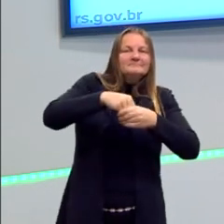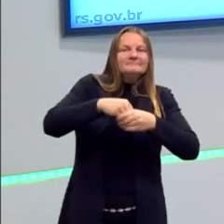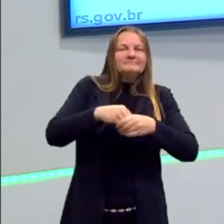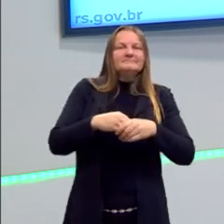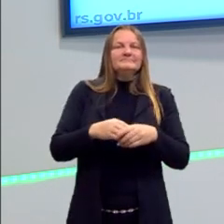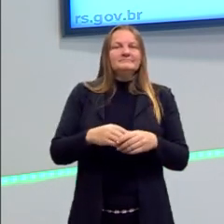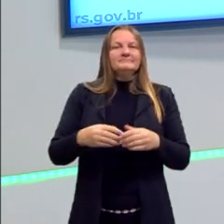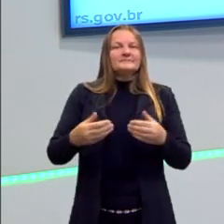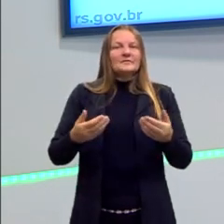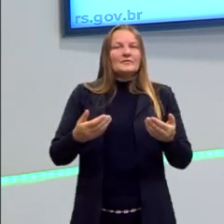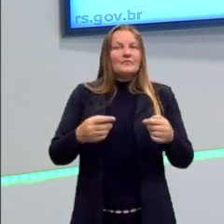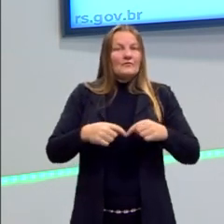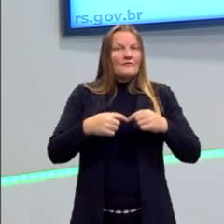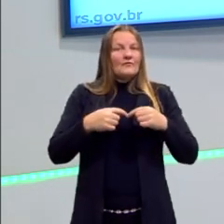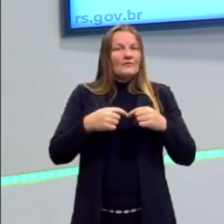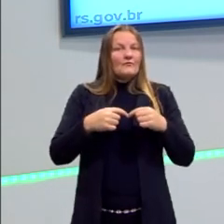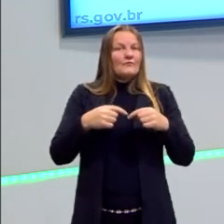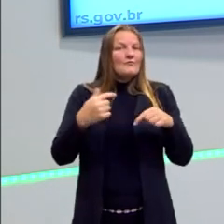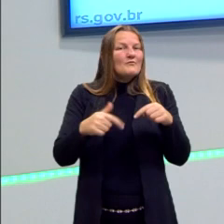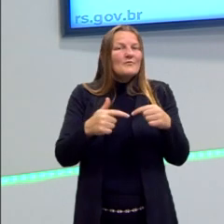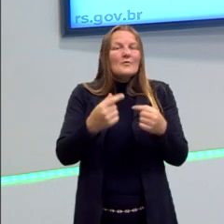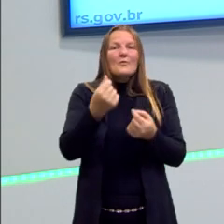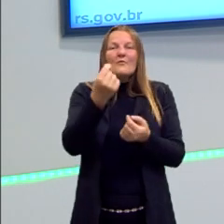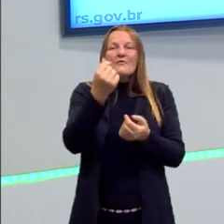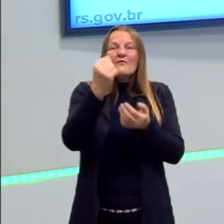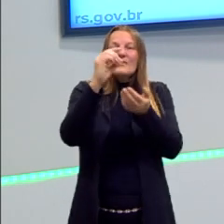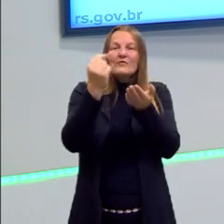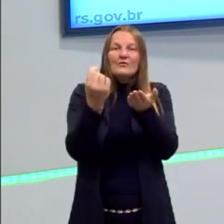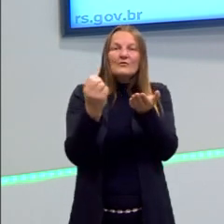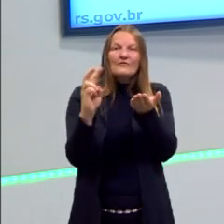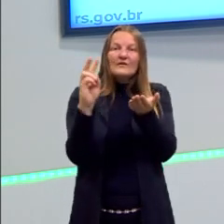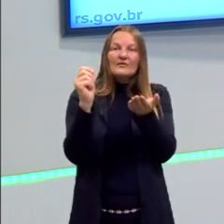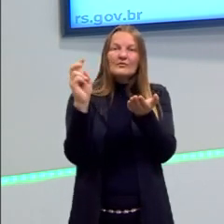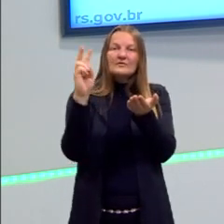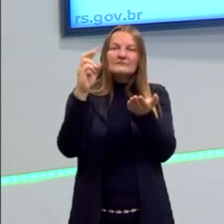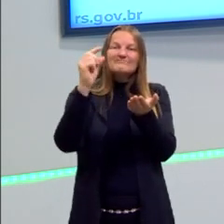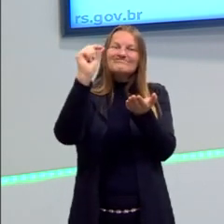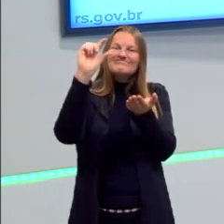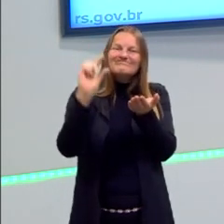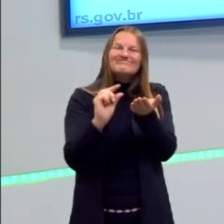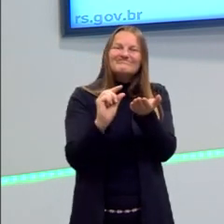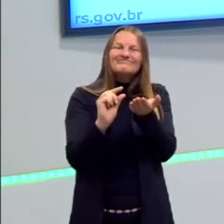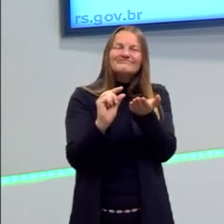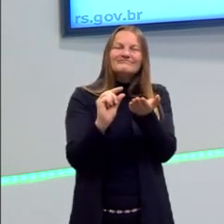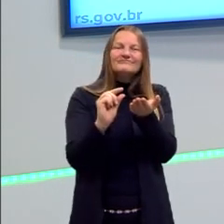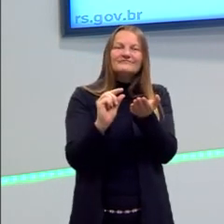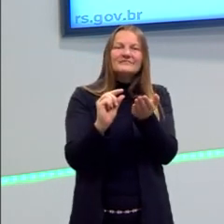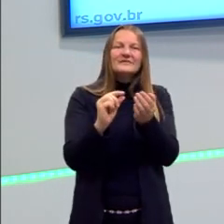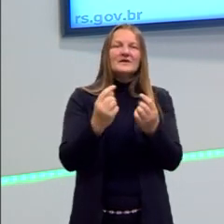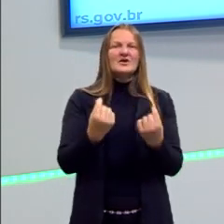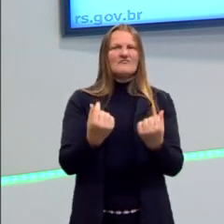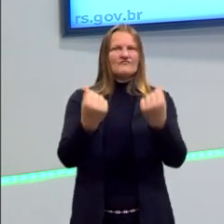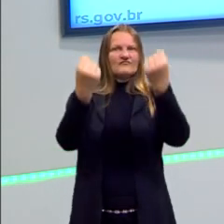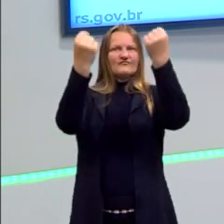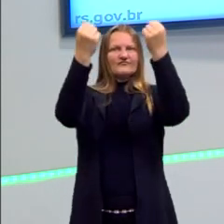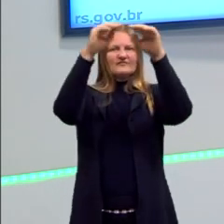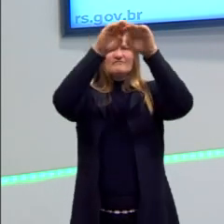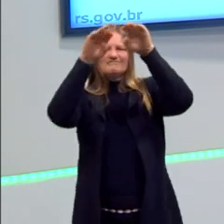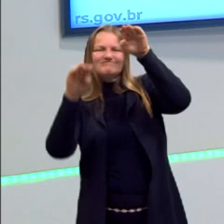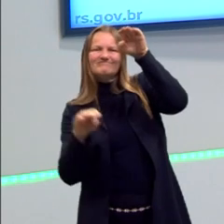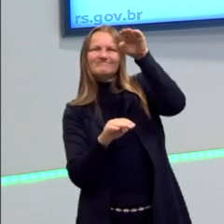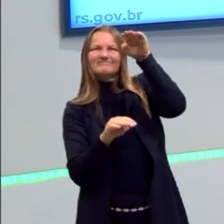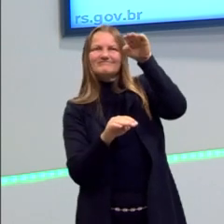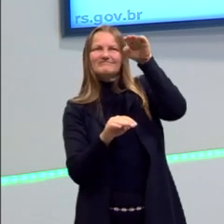bens acabam saindo por preços menores ainda. Então, essa distância entre ricos e pobres acaba